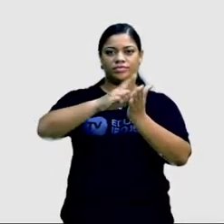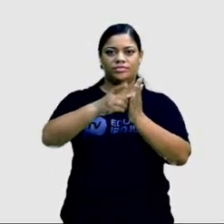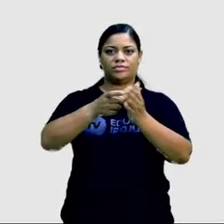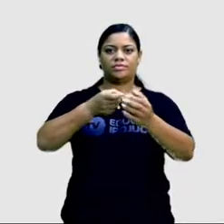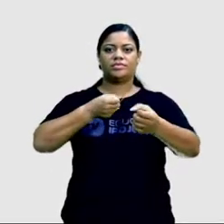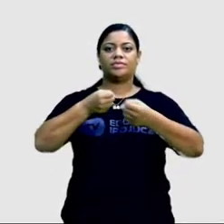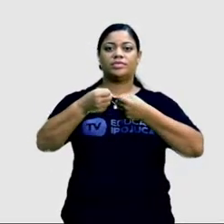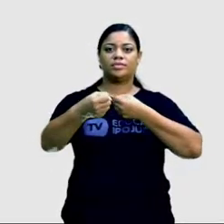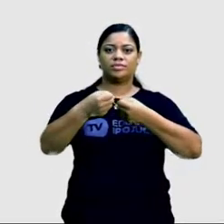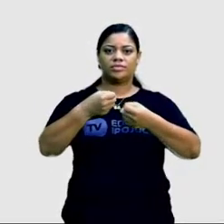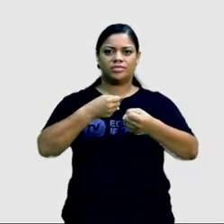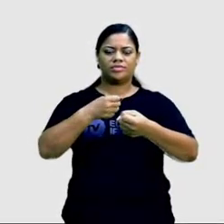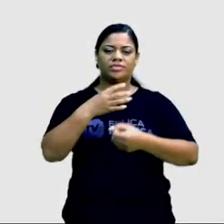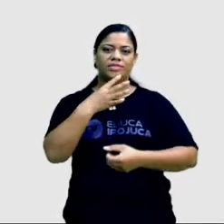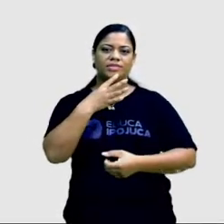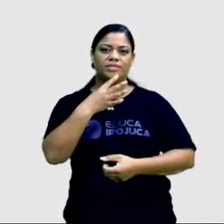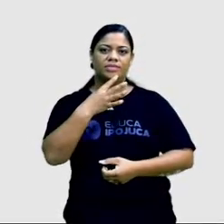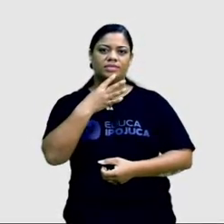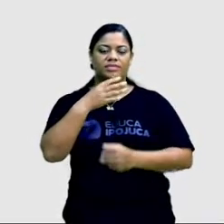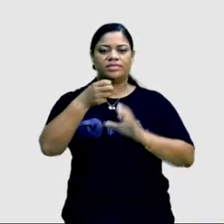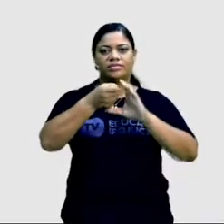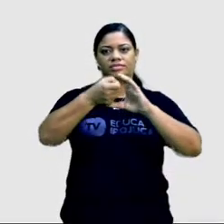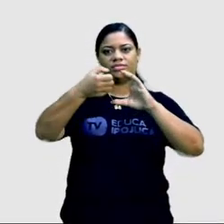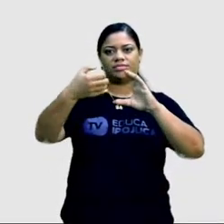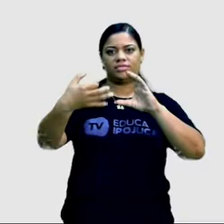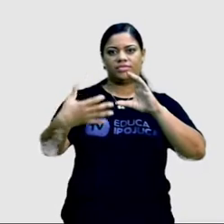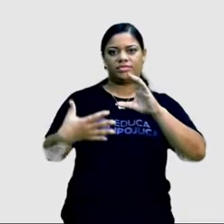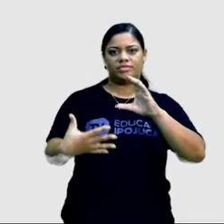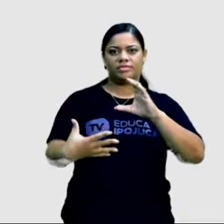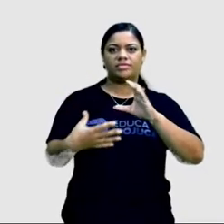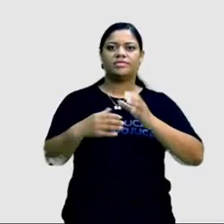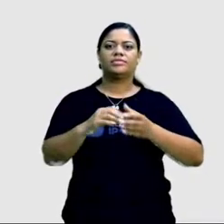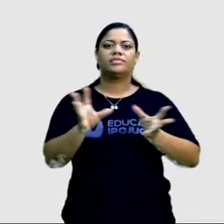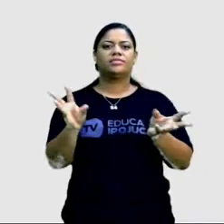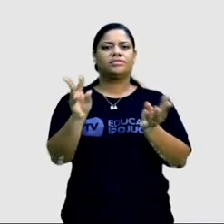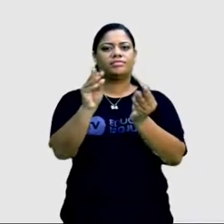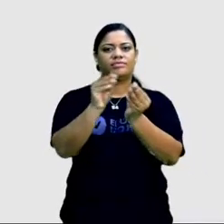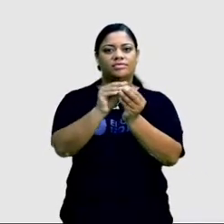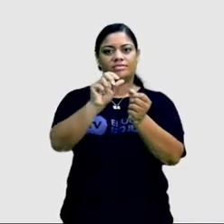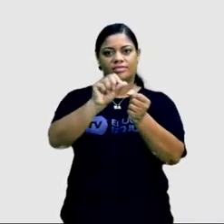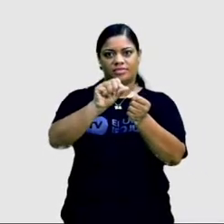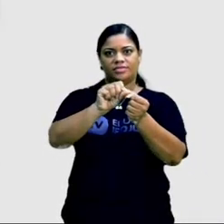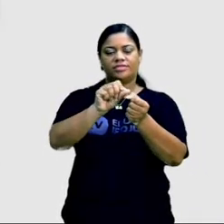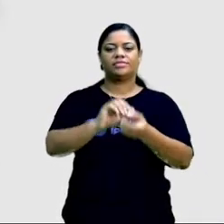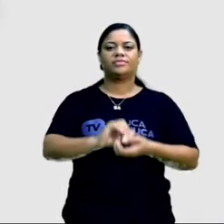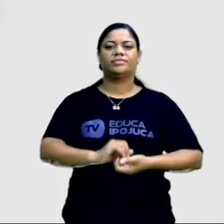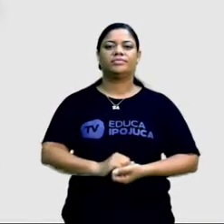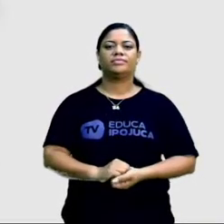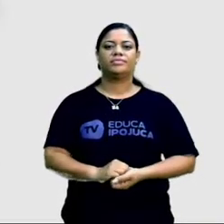reportagem e reconhecer as características composicionais da reportagem.